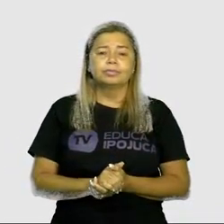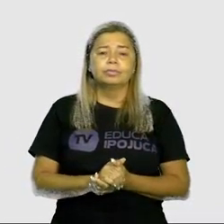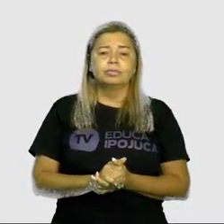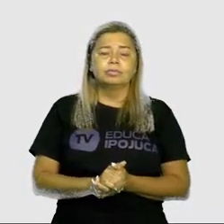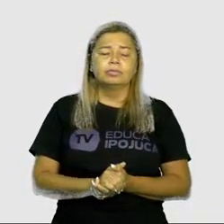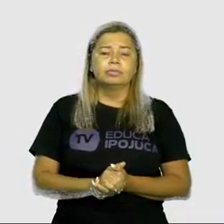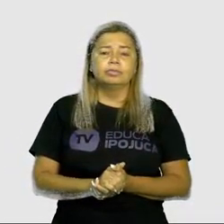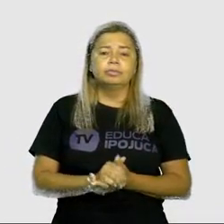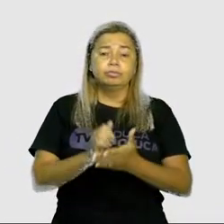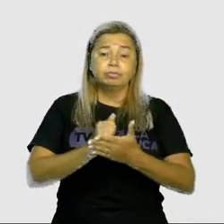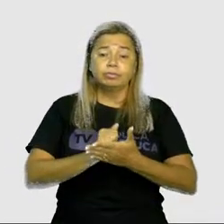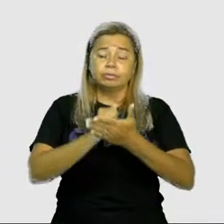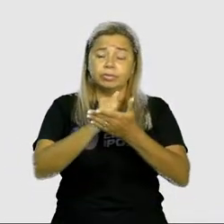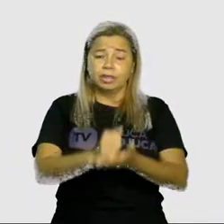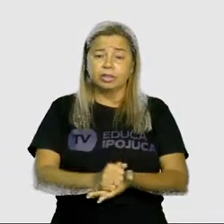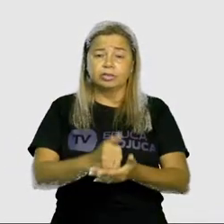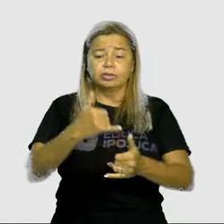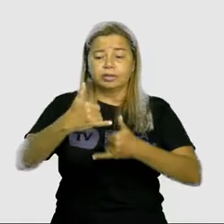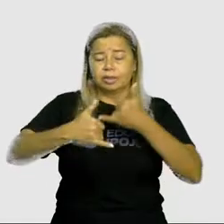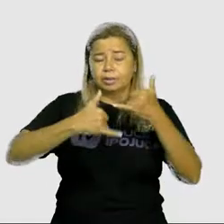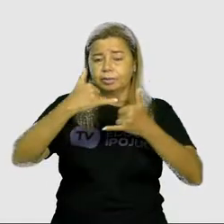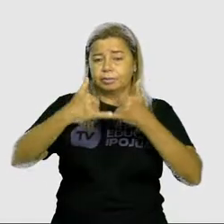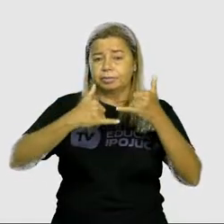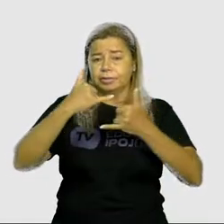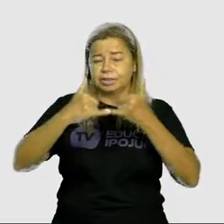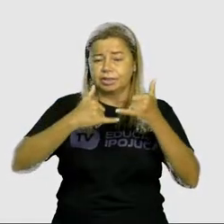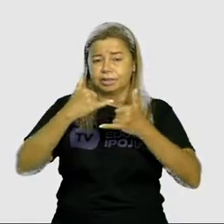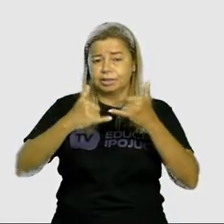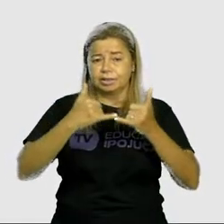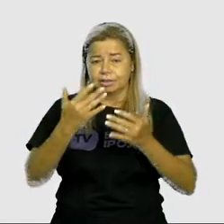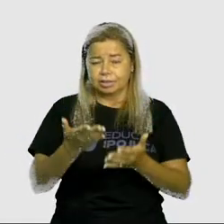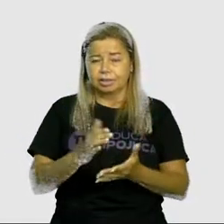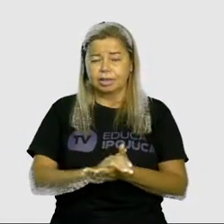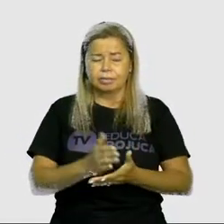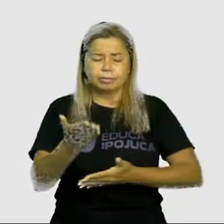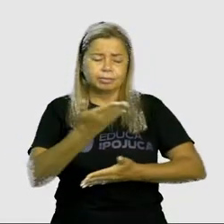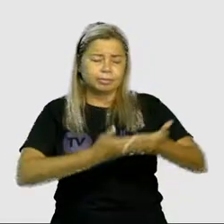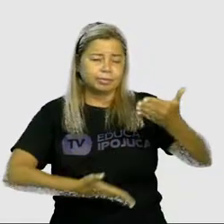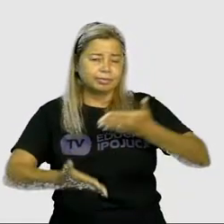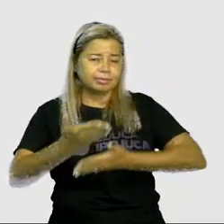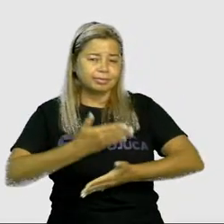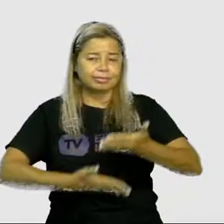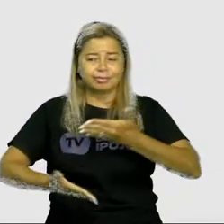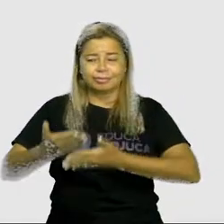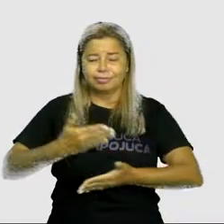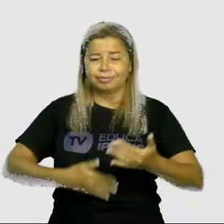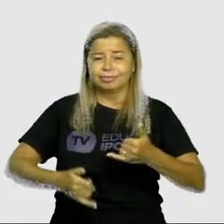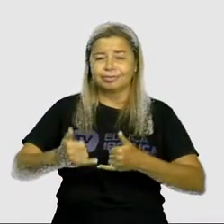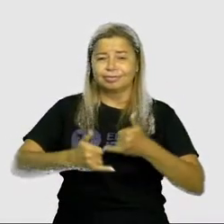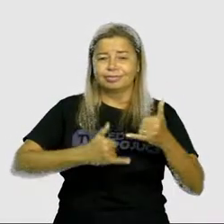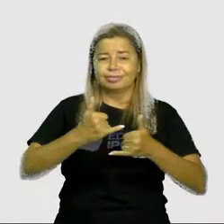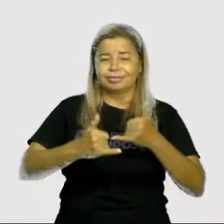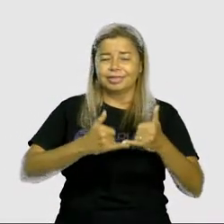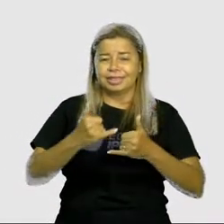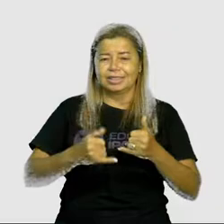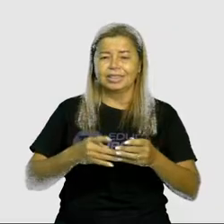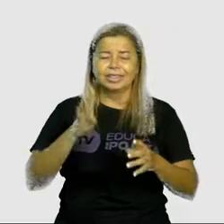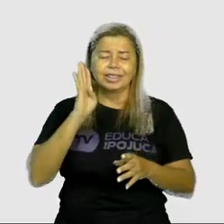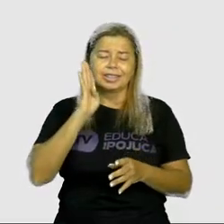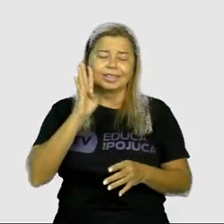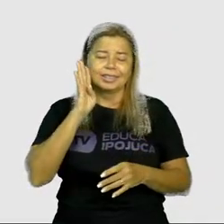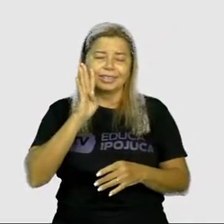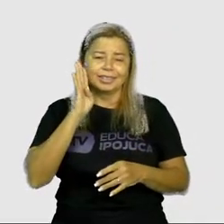nos divertirmos participando dessa brincadeira, tá? Tão legal e tão